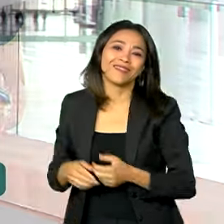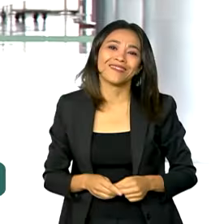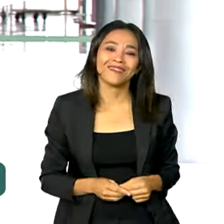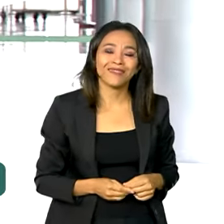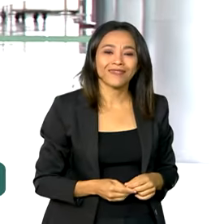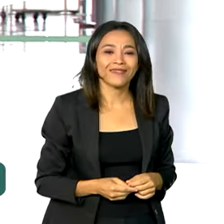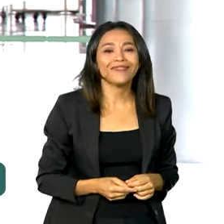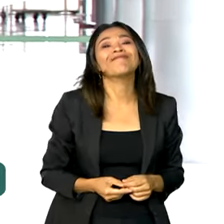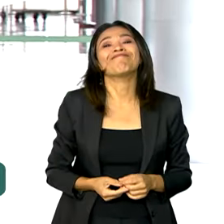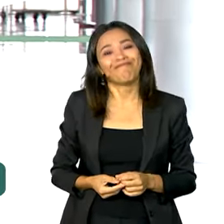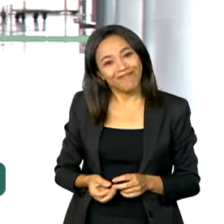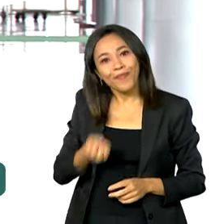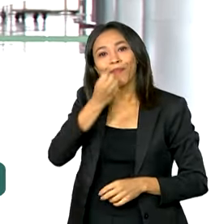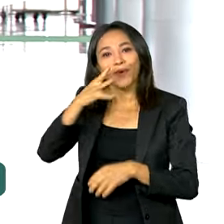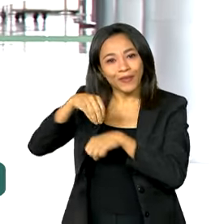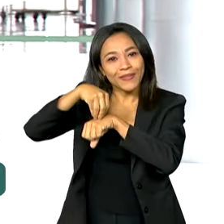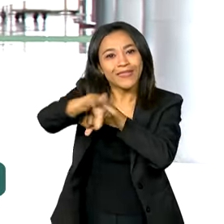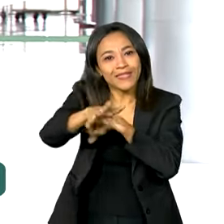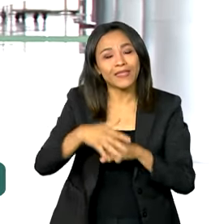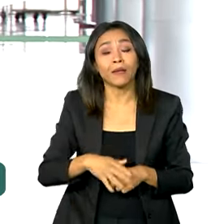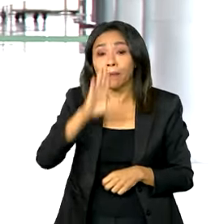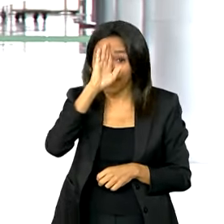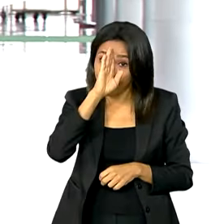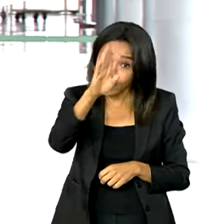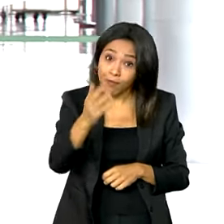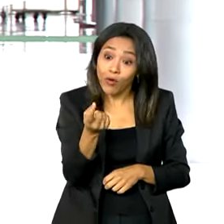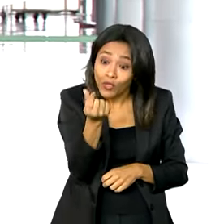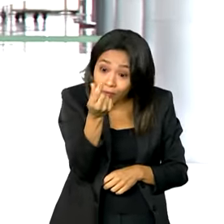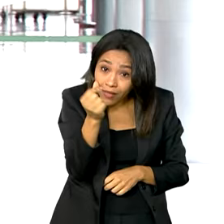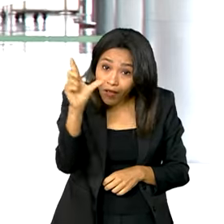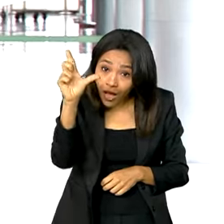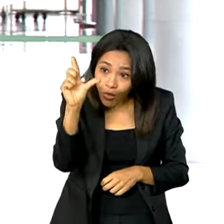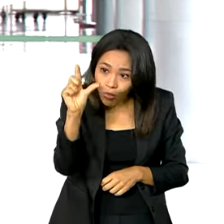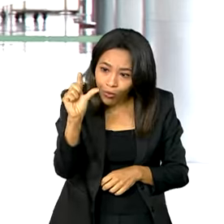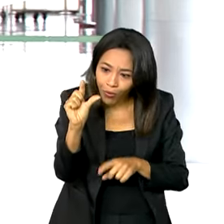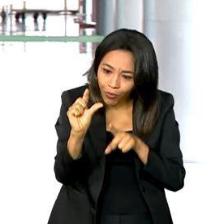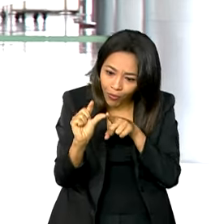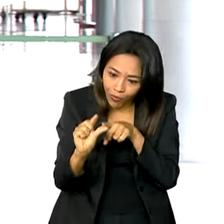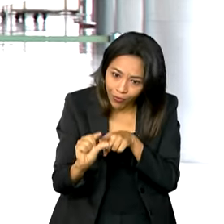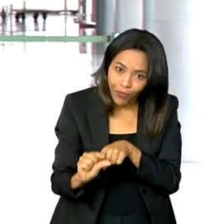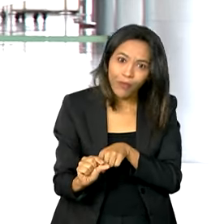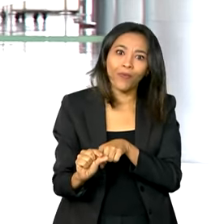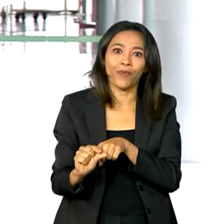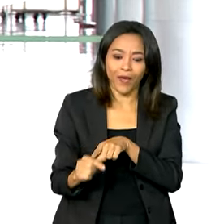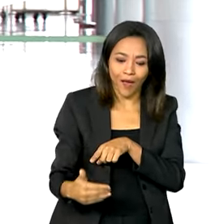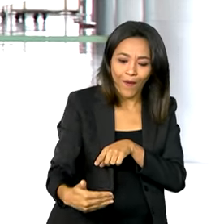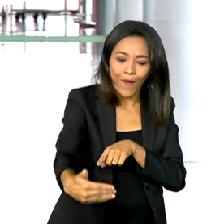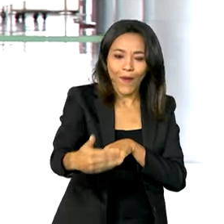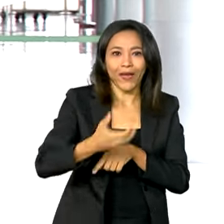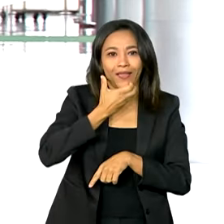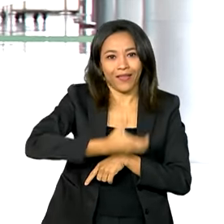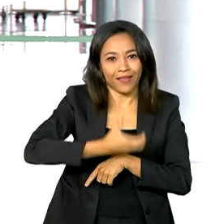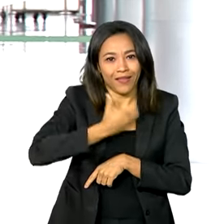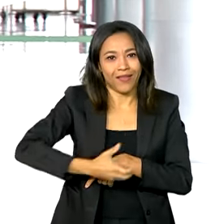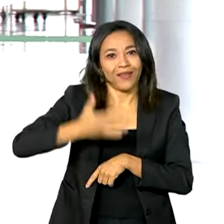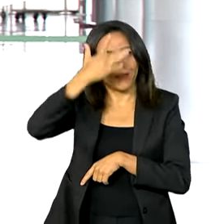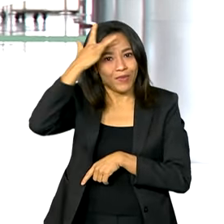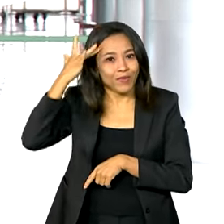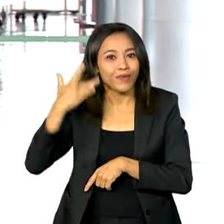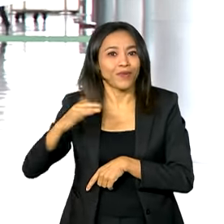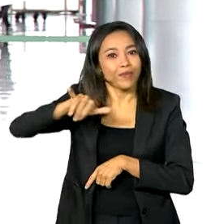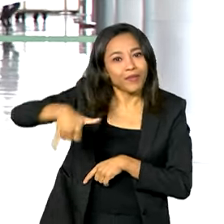Então, boa notícia, Karine? Principalmente se os preços continuarem a cair nesse fim de ano, período que o pessoal aproveita para